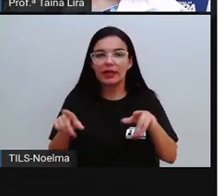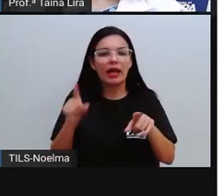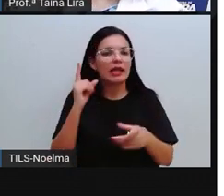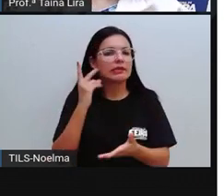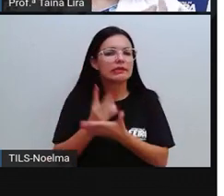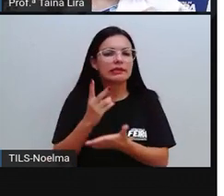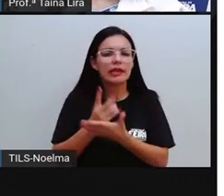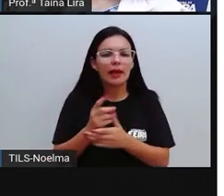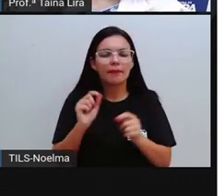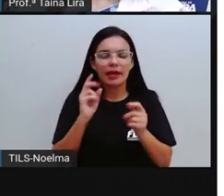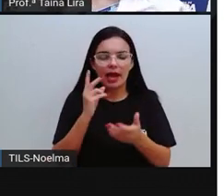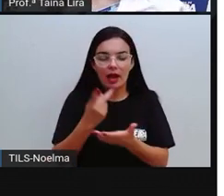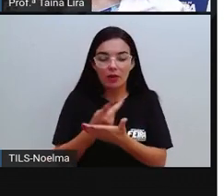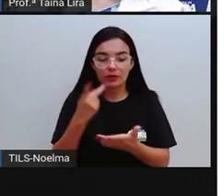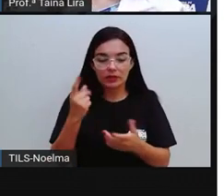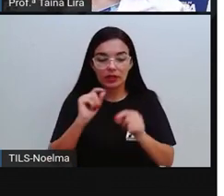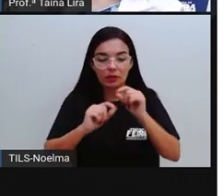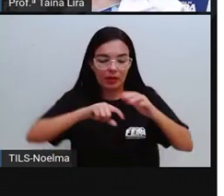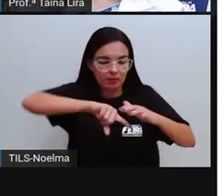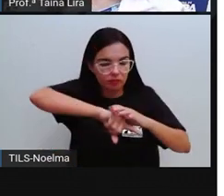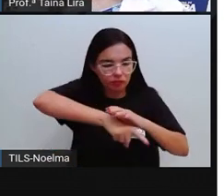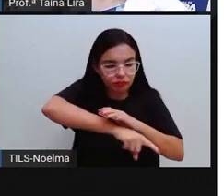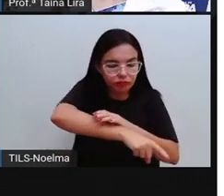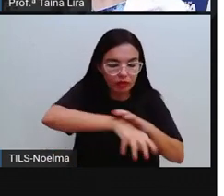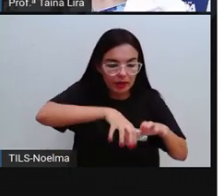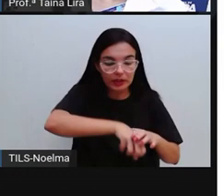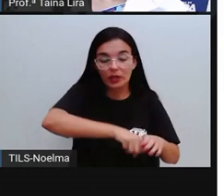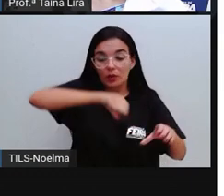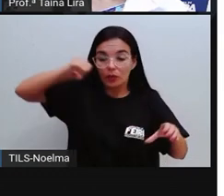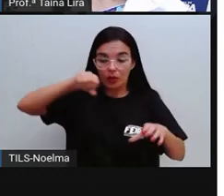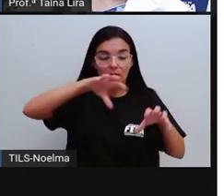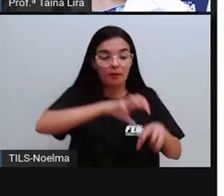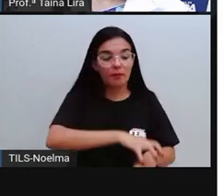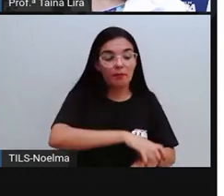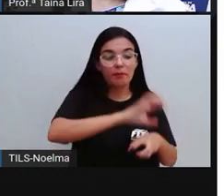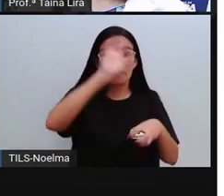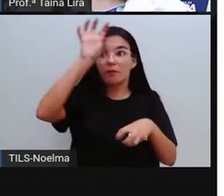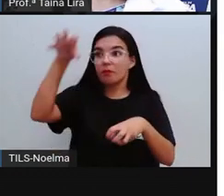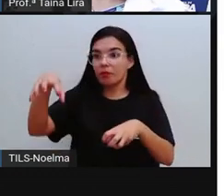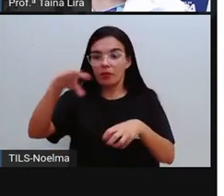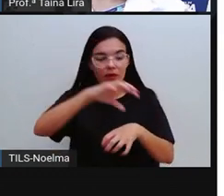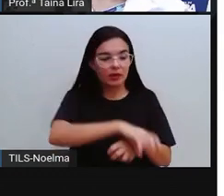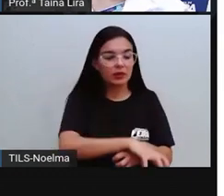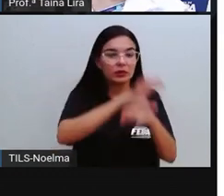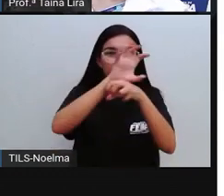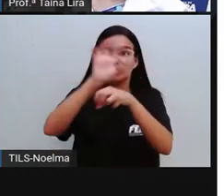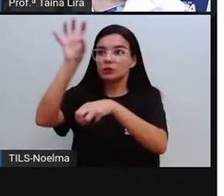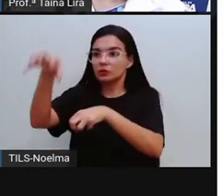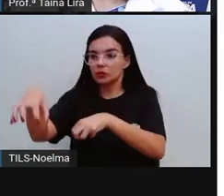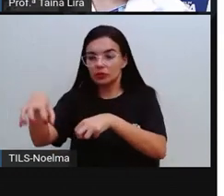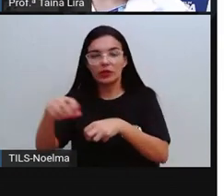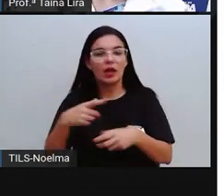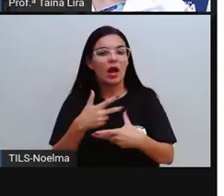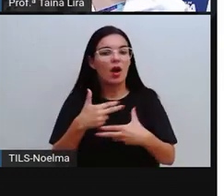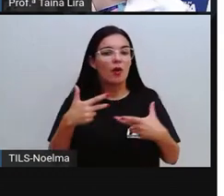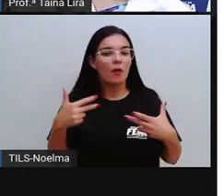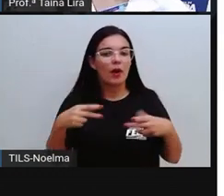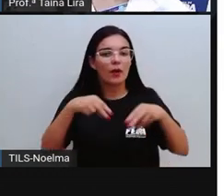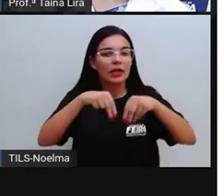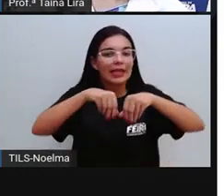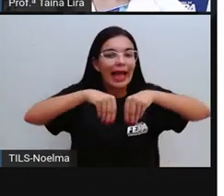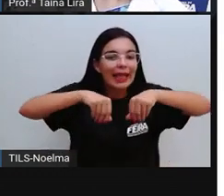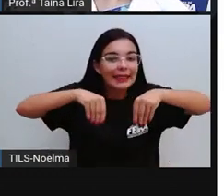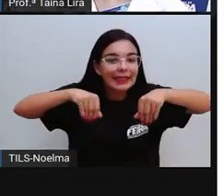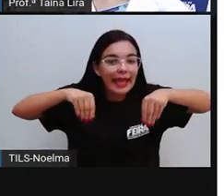o extrativismo, né, tiver extraindo, tiver, alguém tiver ali retirando algo ali do